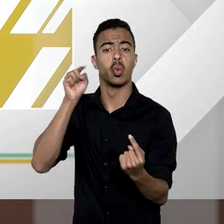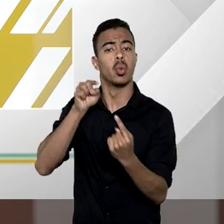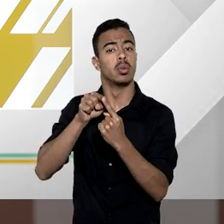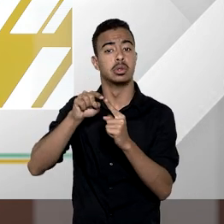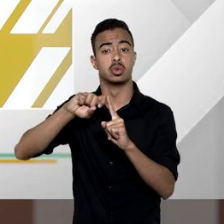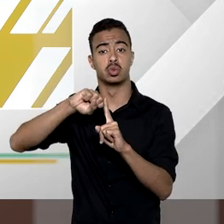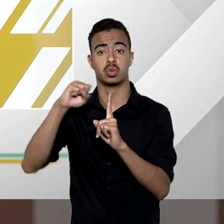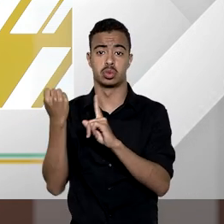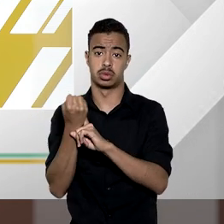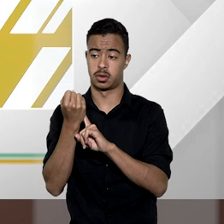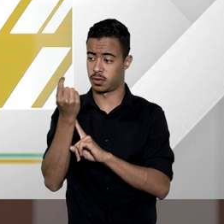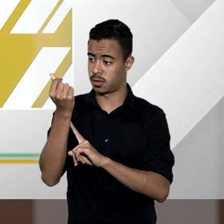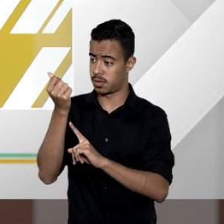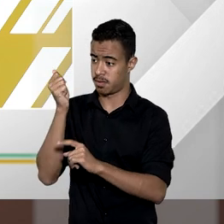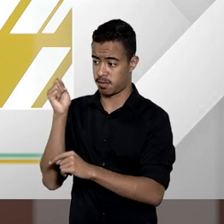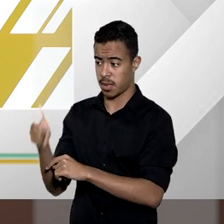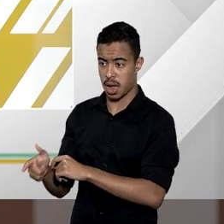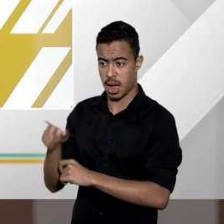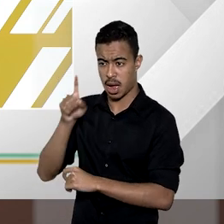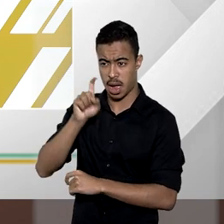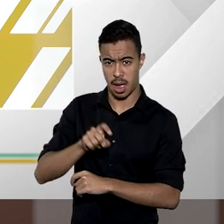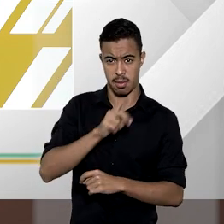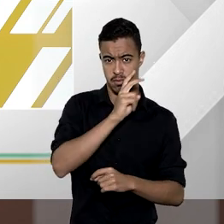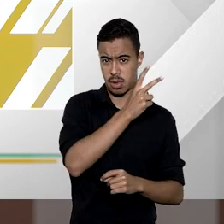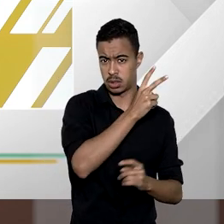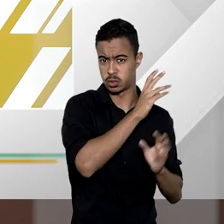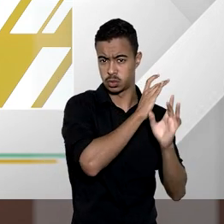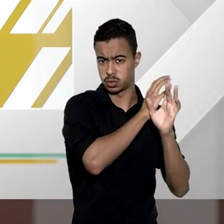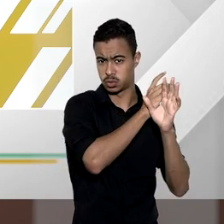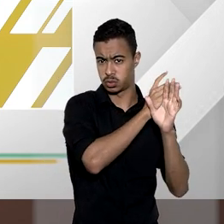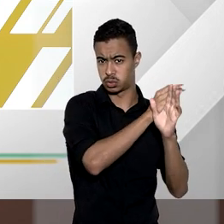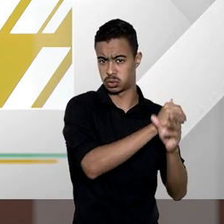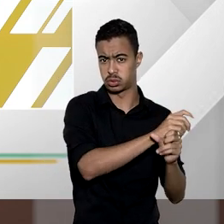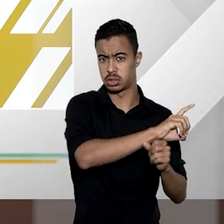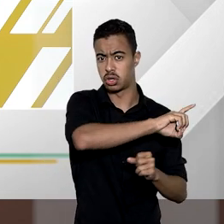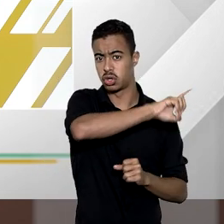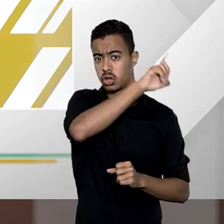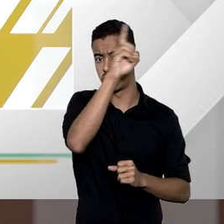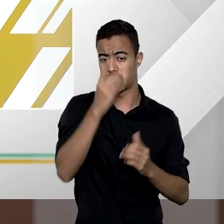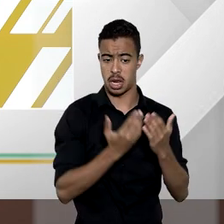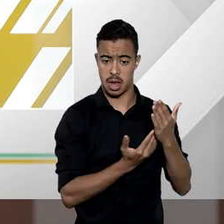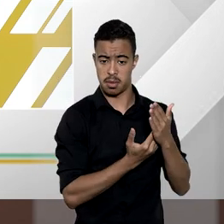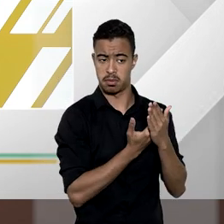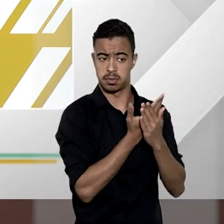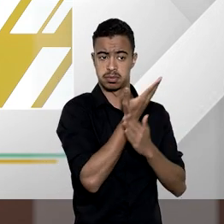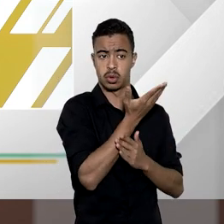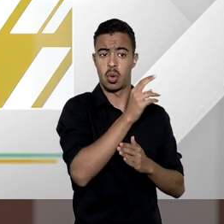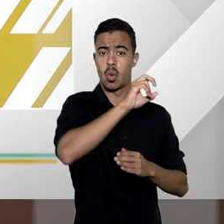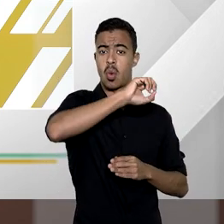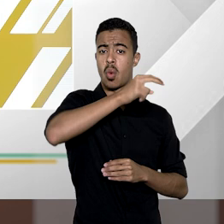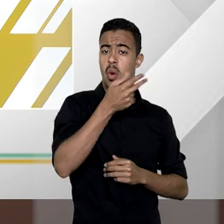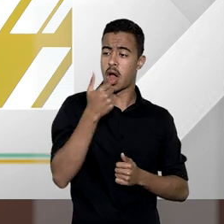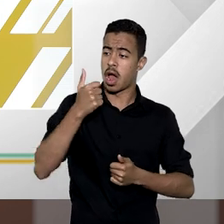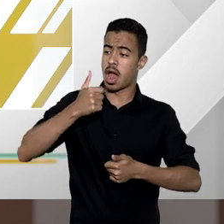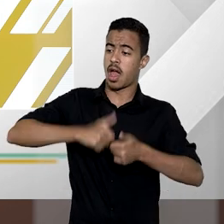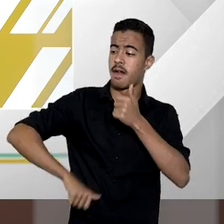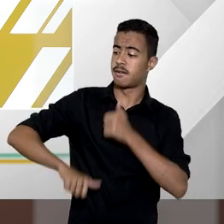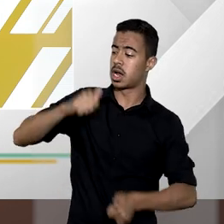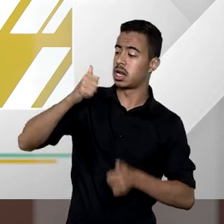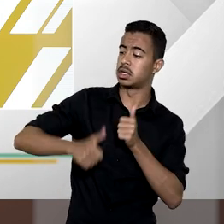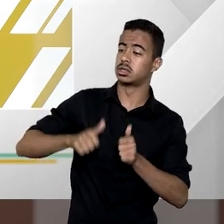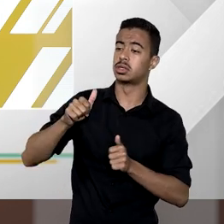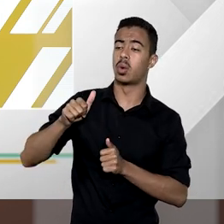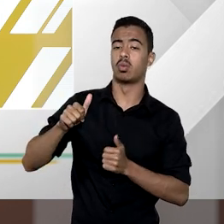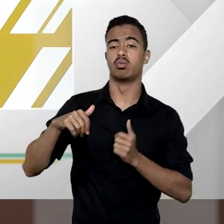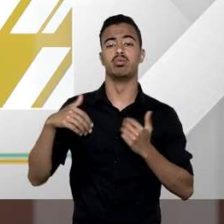valor indenizatório a ser pago ao proprietário é aquele calculado na data da emissão ou na da avaliação